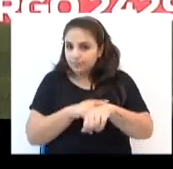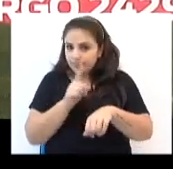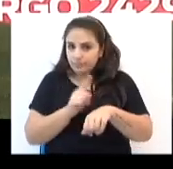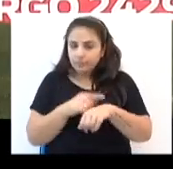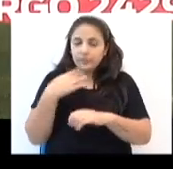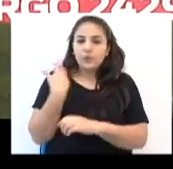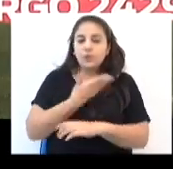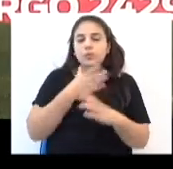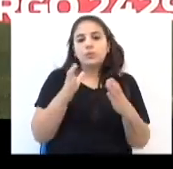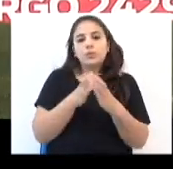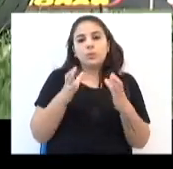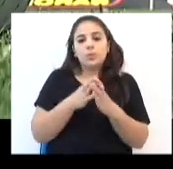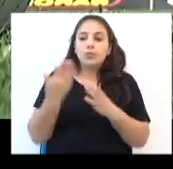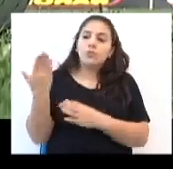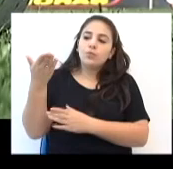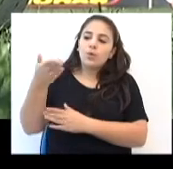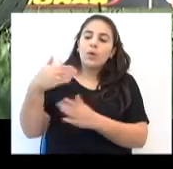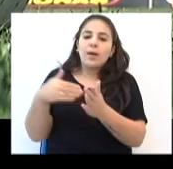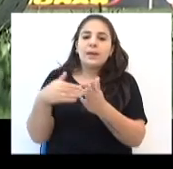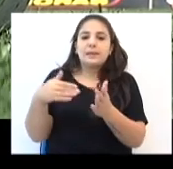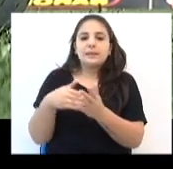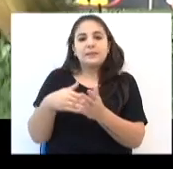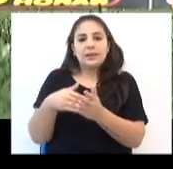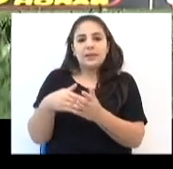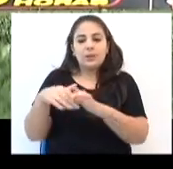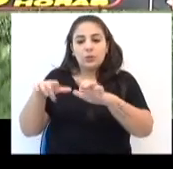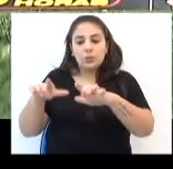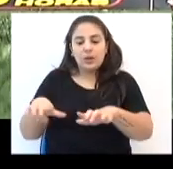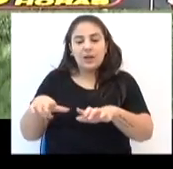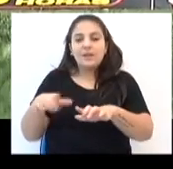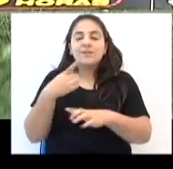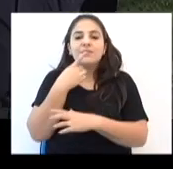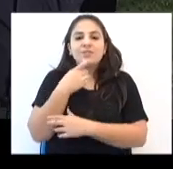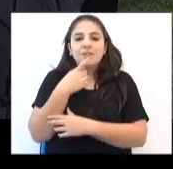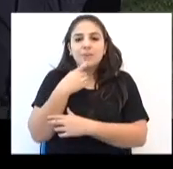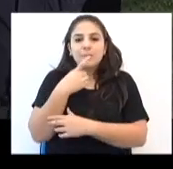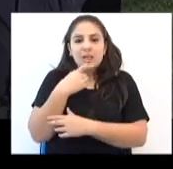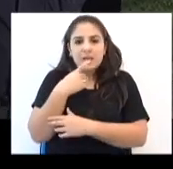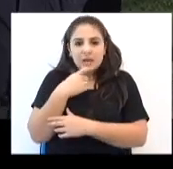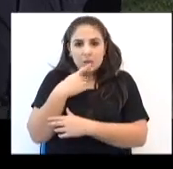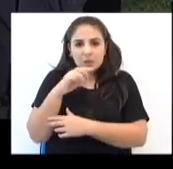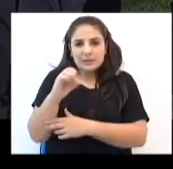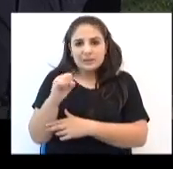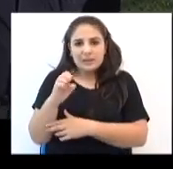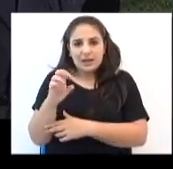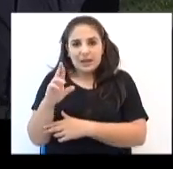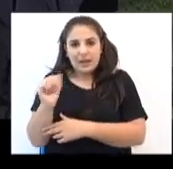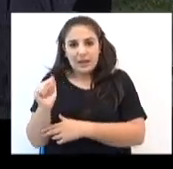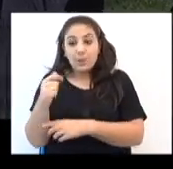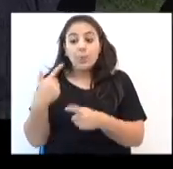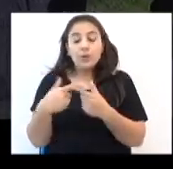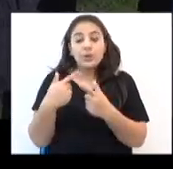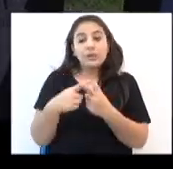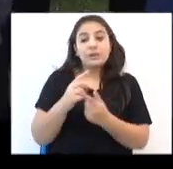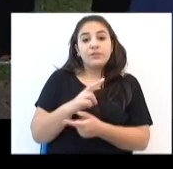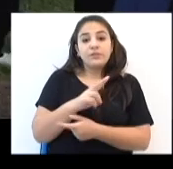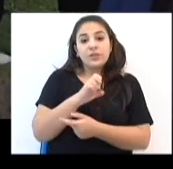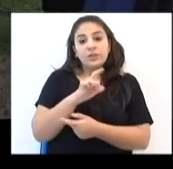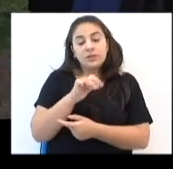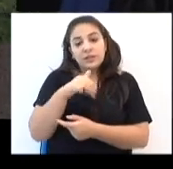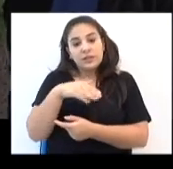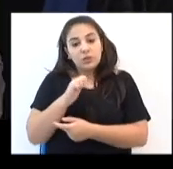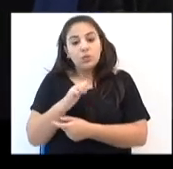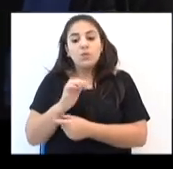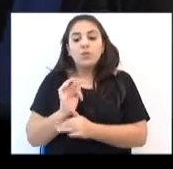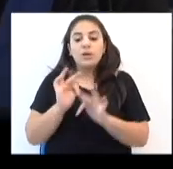momento, a nossa equipe foi até o estádio Vermelhão da Serra, já que Selvino Ferrão está prestes a deixar a